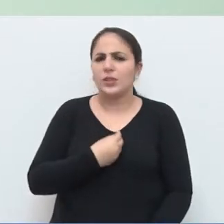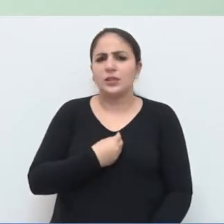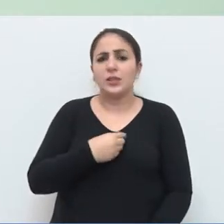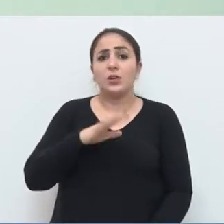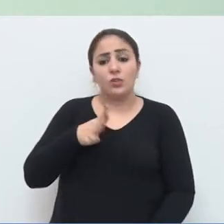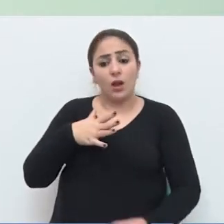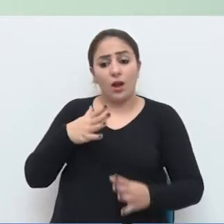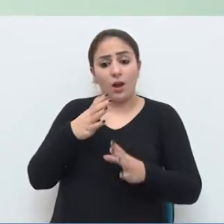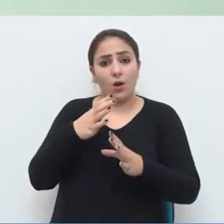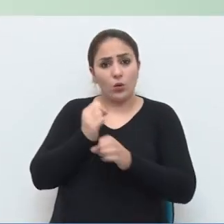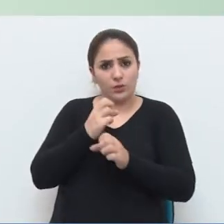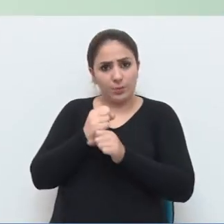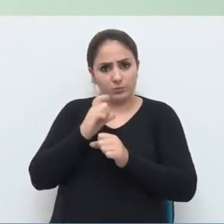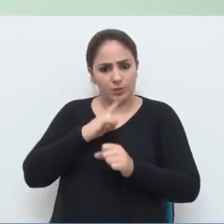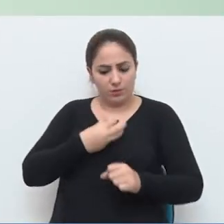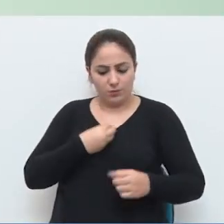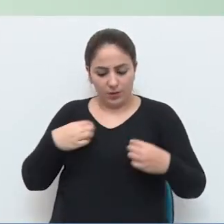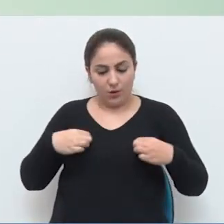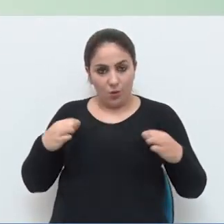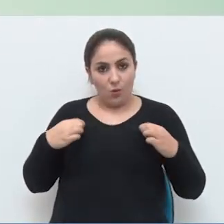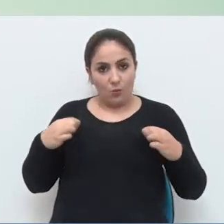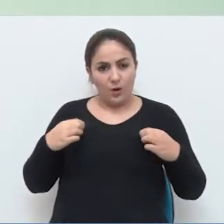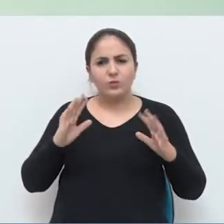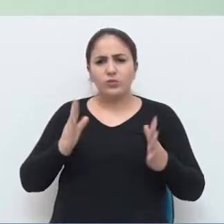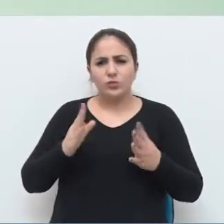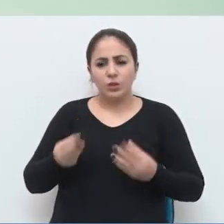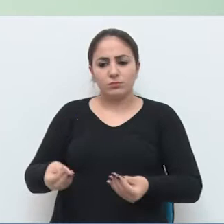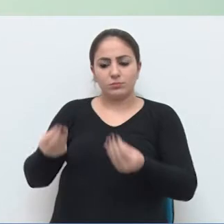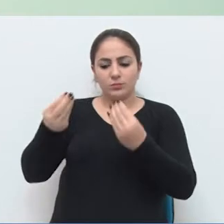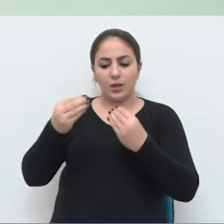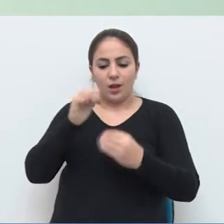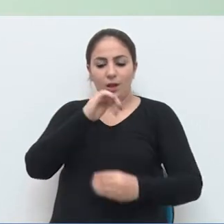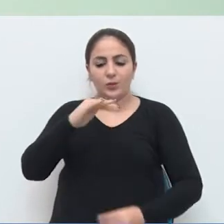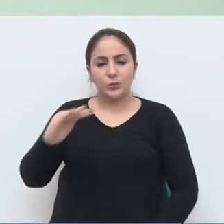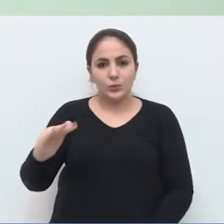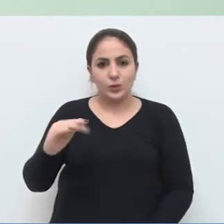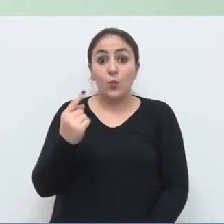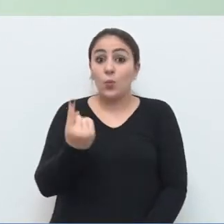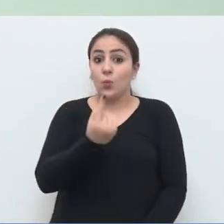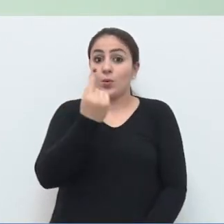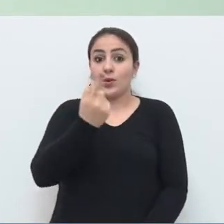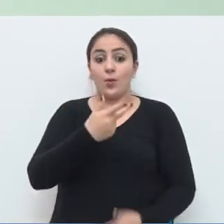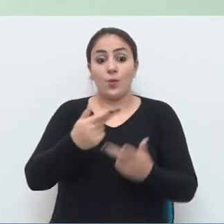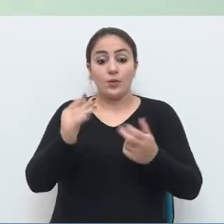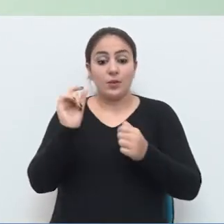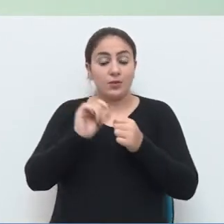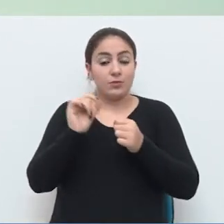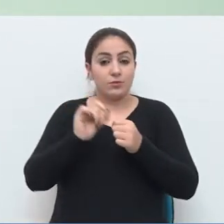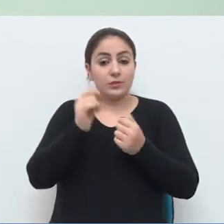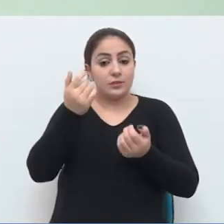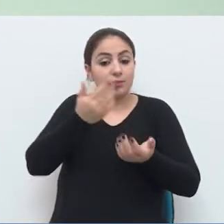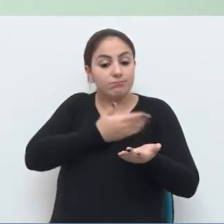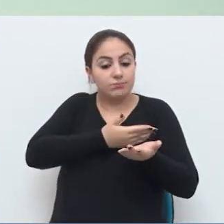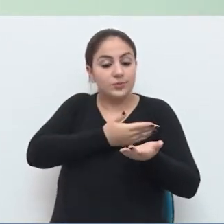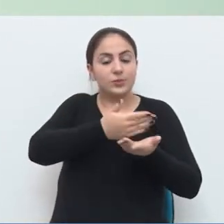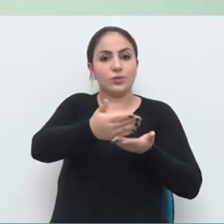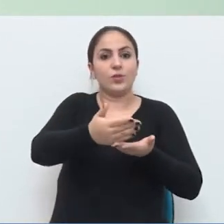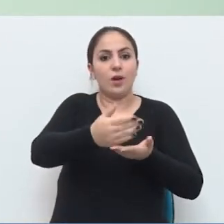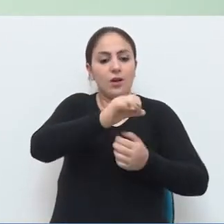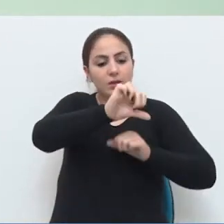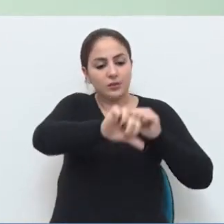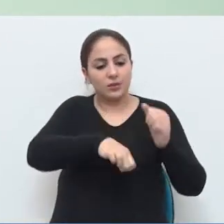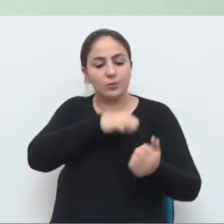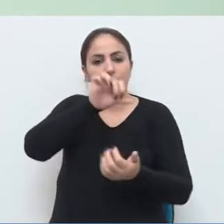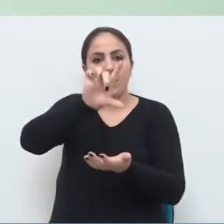já está previsto no orçamento, ele já vinha sendo concedido aos alunos. A única coisa que eu fiz foi tomar a iniciativa